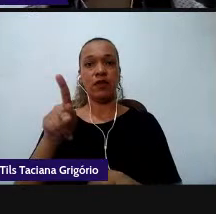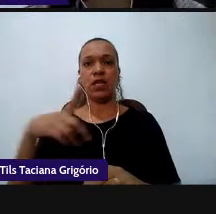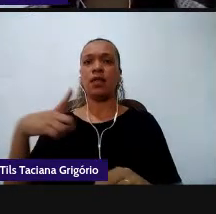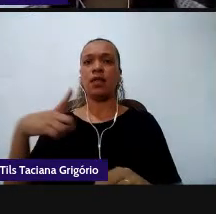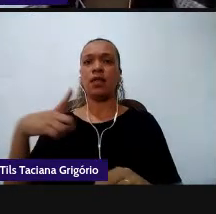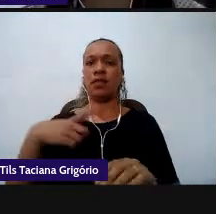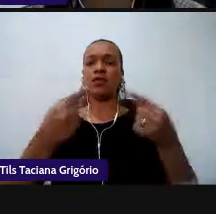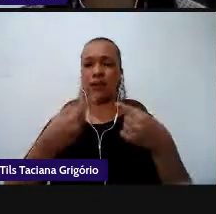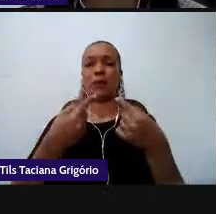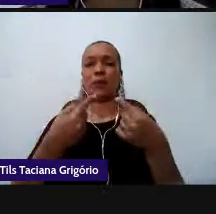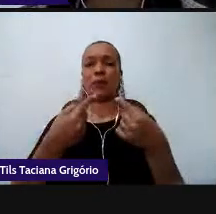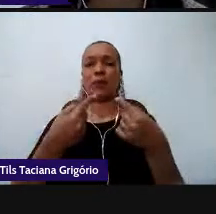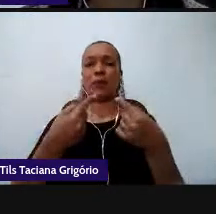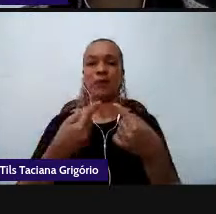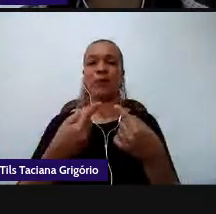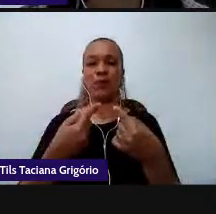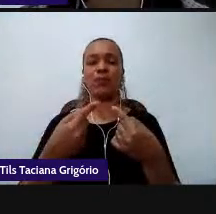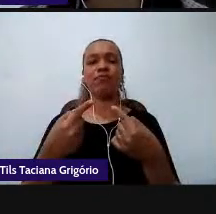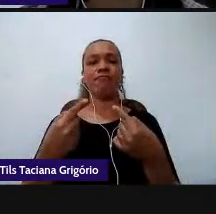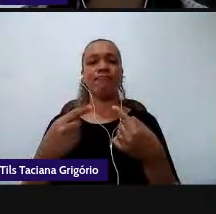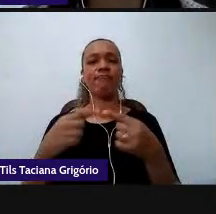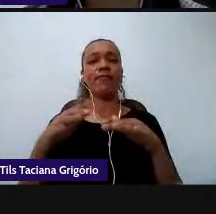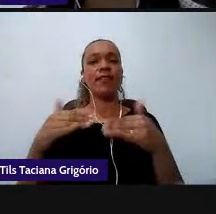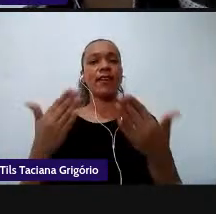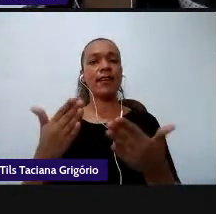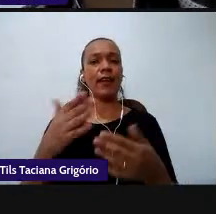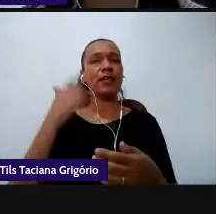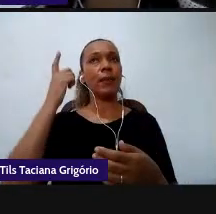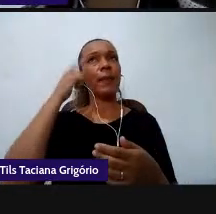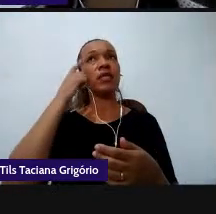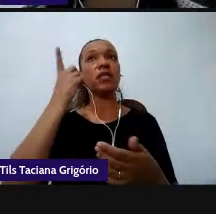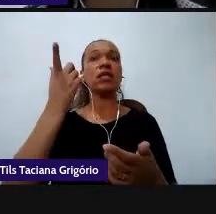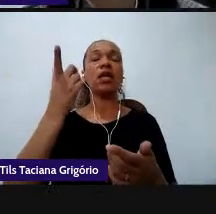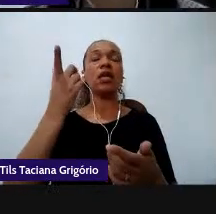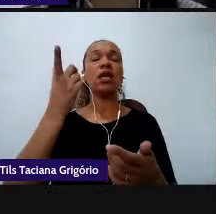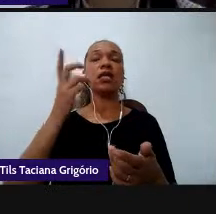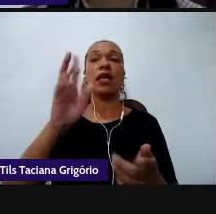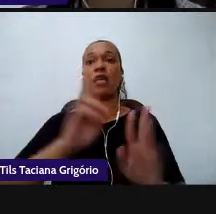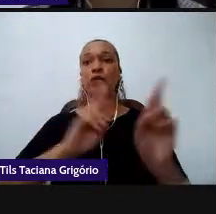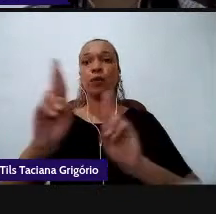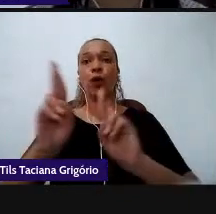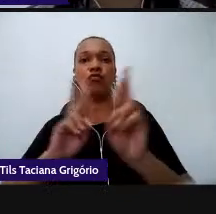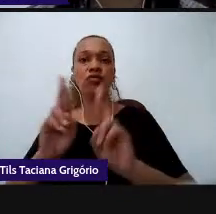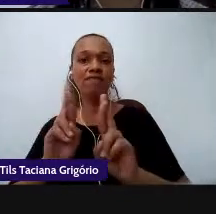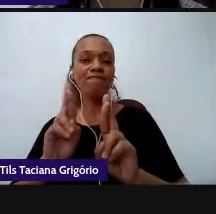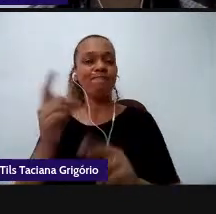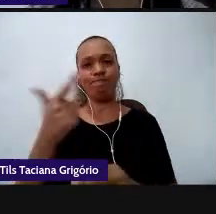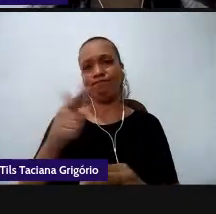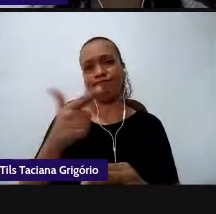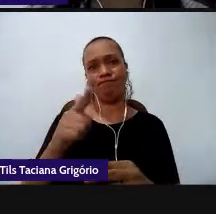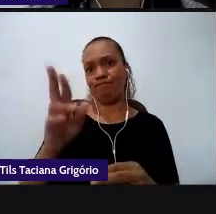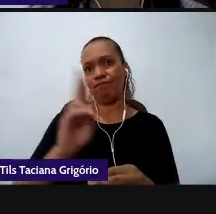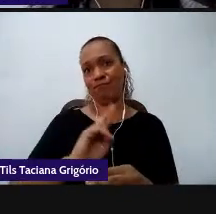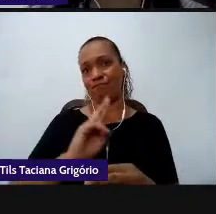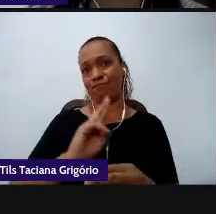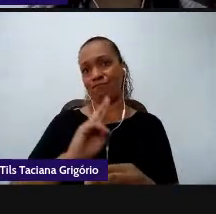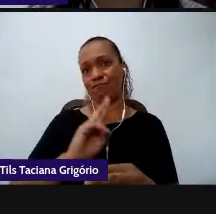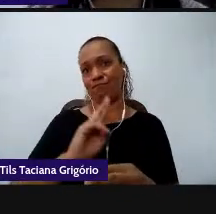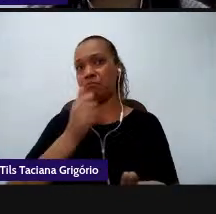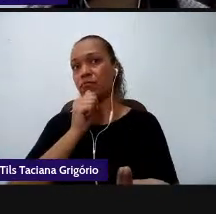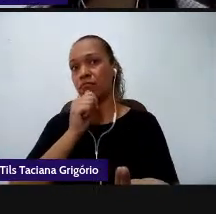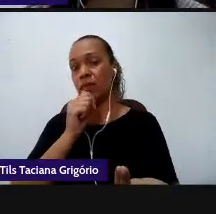para de repente ter respostas não temos respostas mas quem sabe juntos a gente não